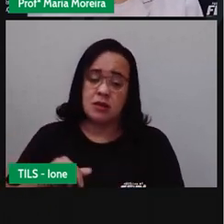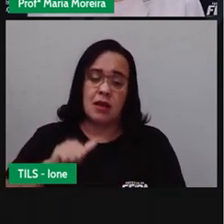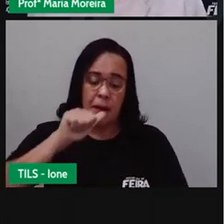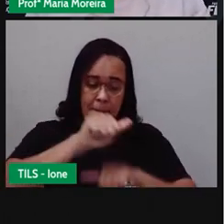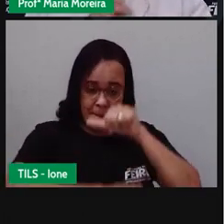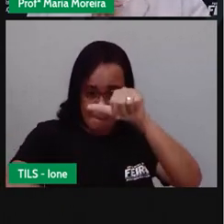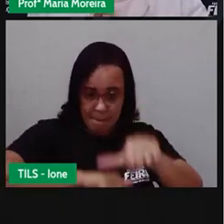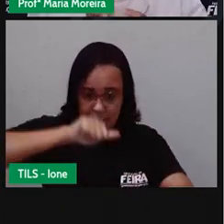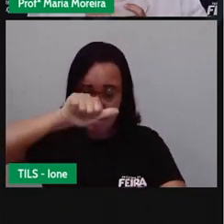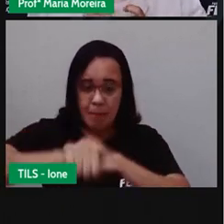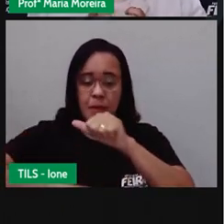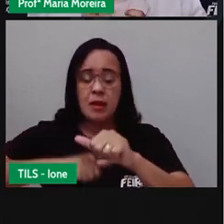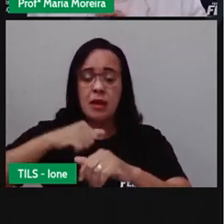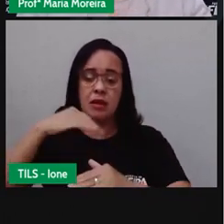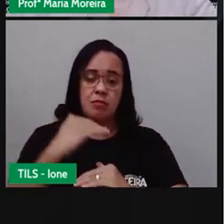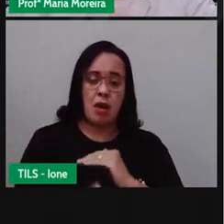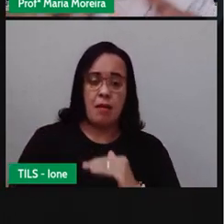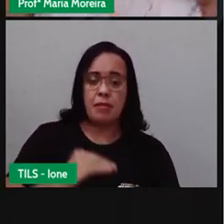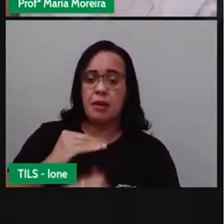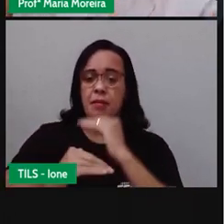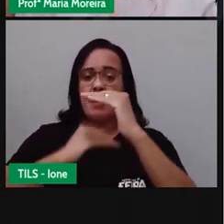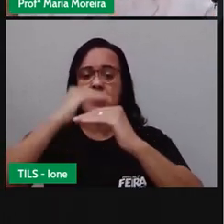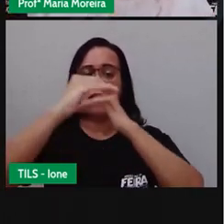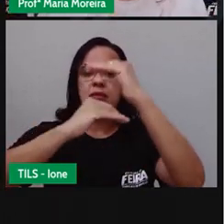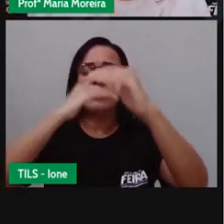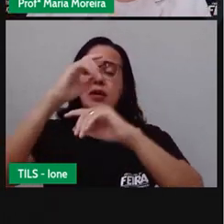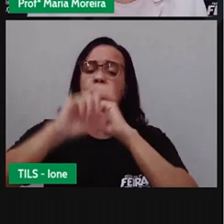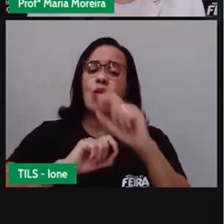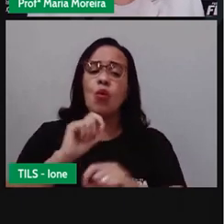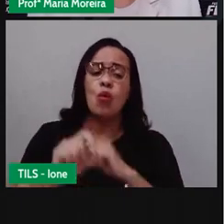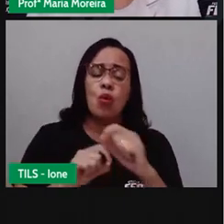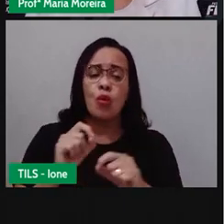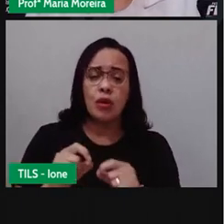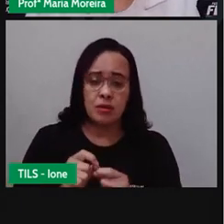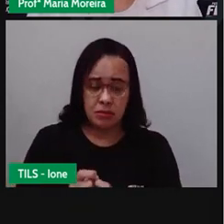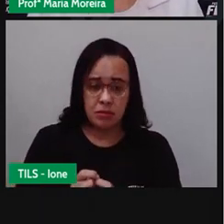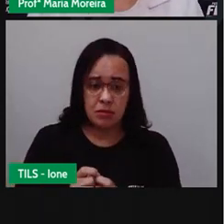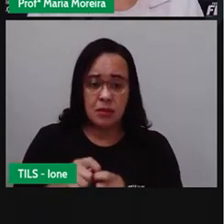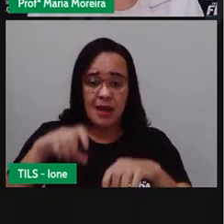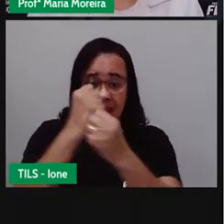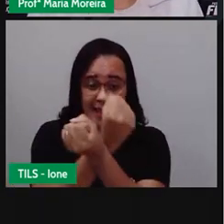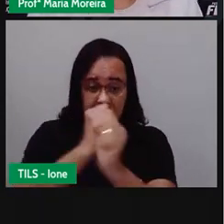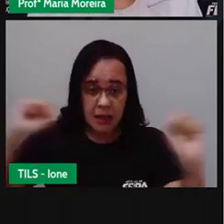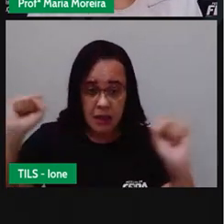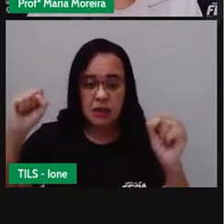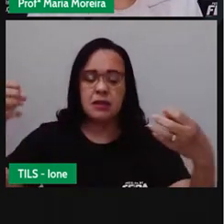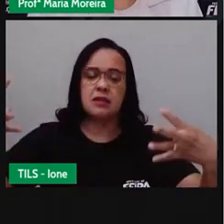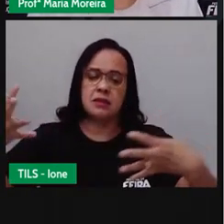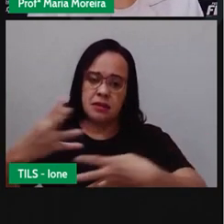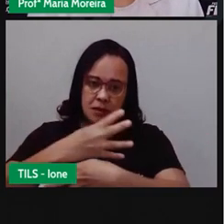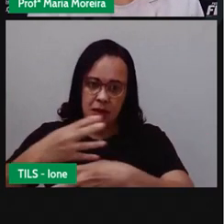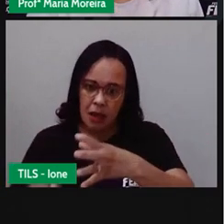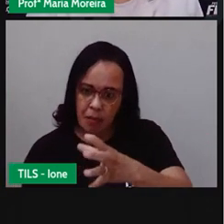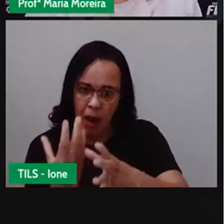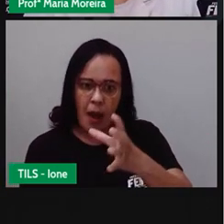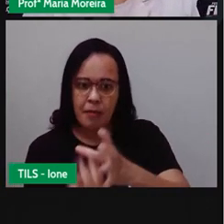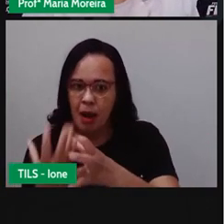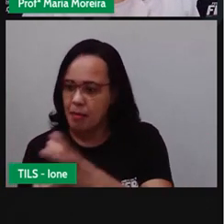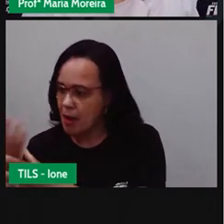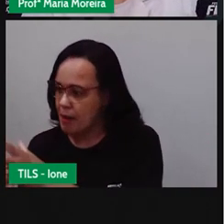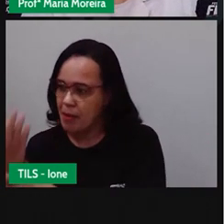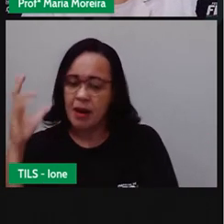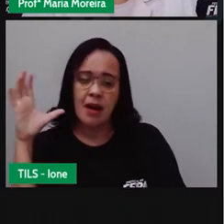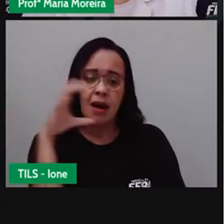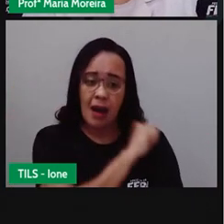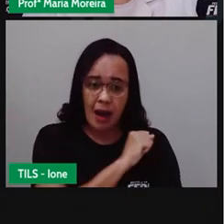na verdade, aquele pedacinho aí que iria dar início ao quê? Às grandes cidades, tá? Bom, o